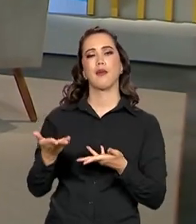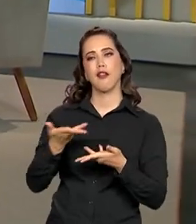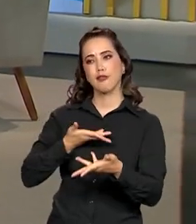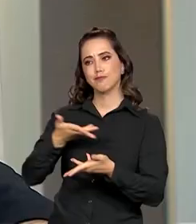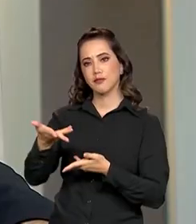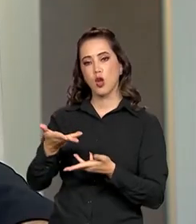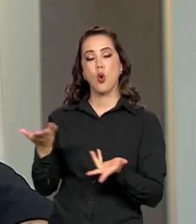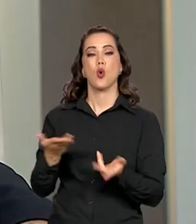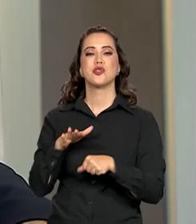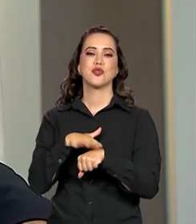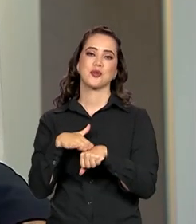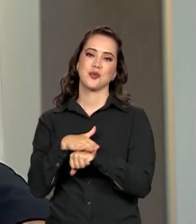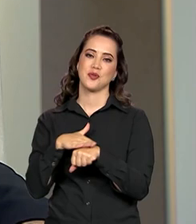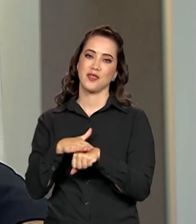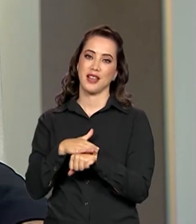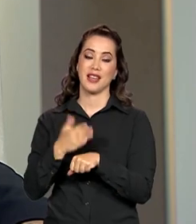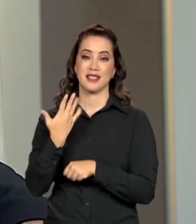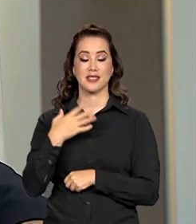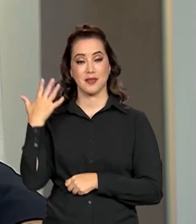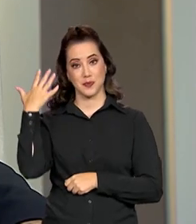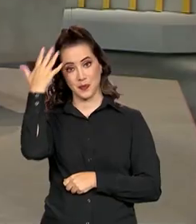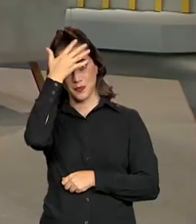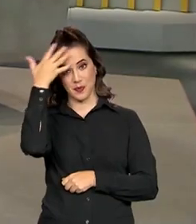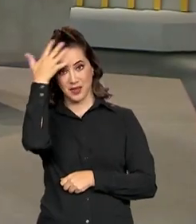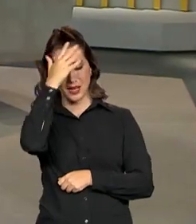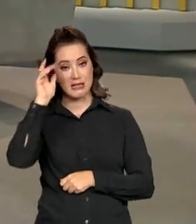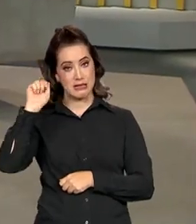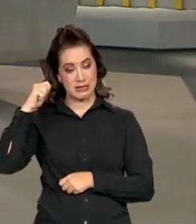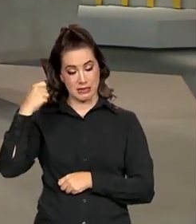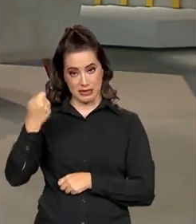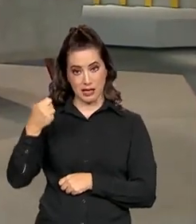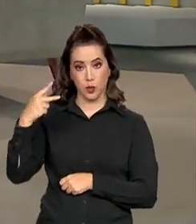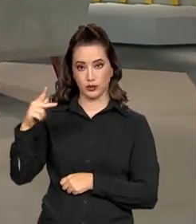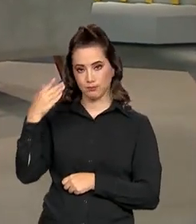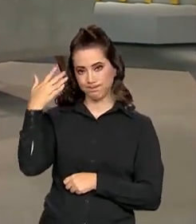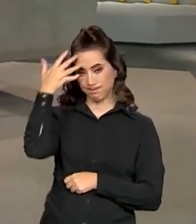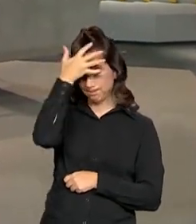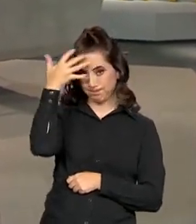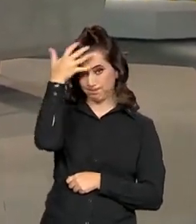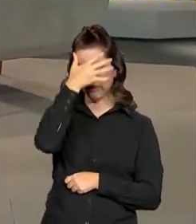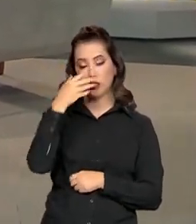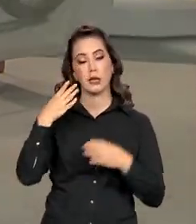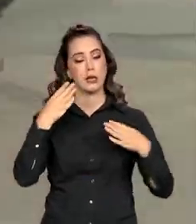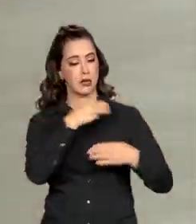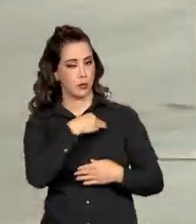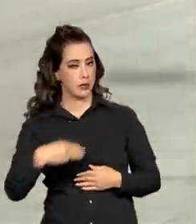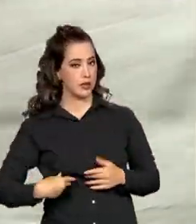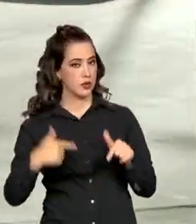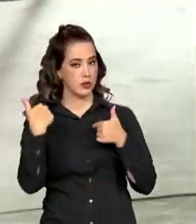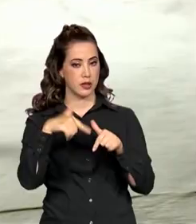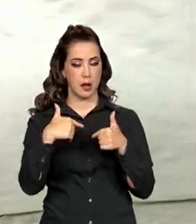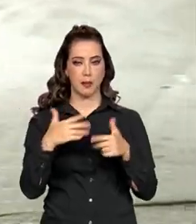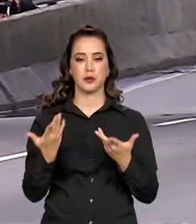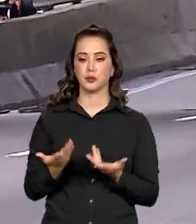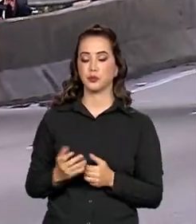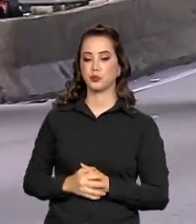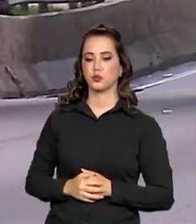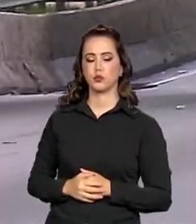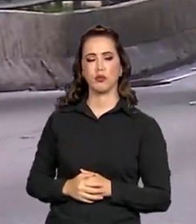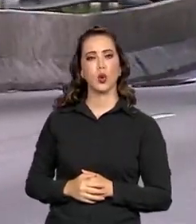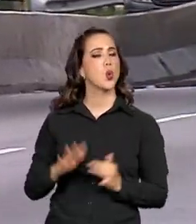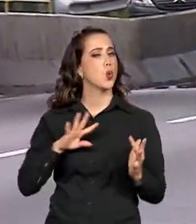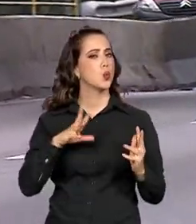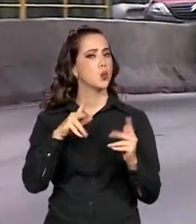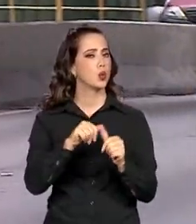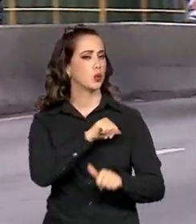conosco aqui no estúdio, Luiz Marinho, Ministro do Trabalho e Emprego. O mercado de trabalho em todo o mundo e também aqui no Brasil